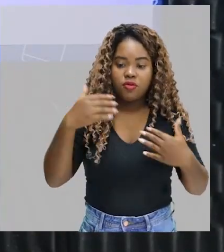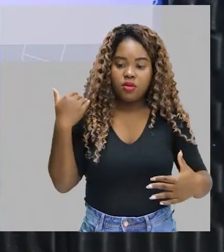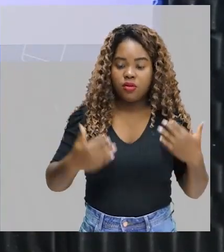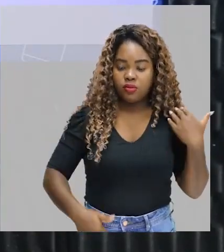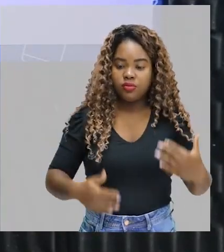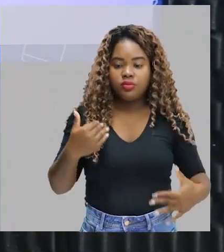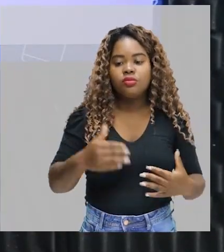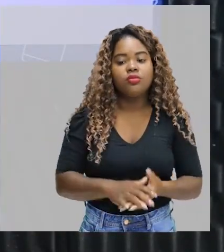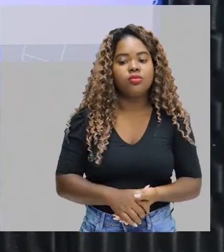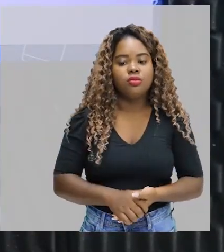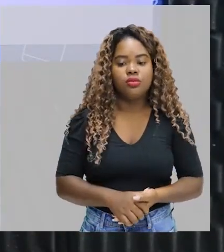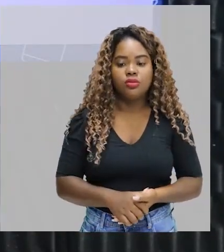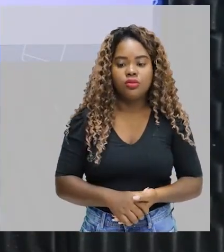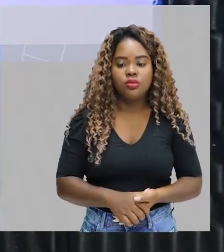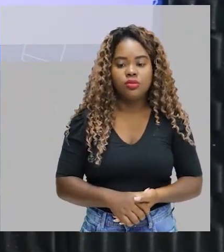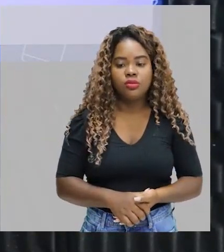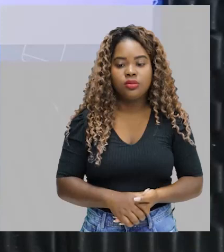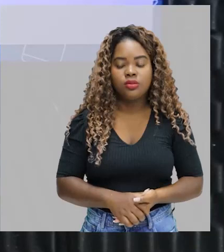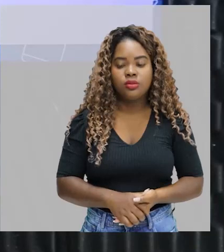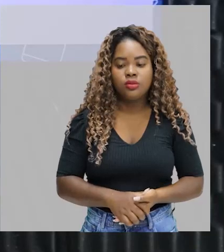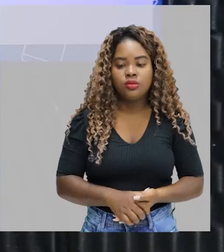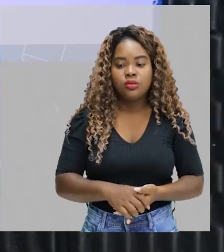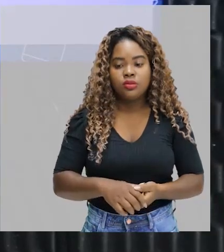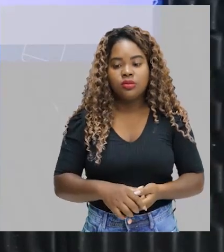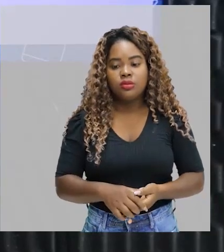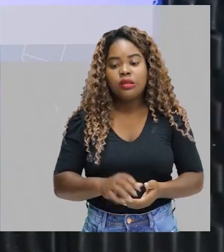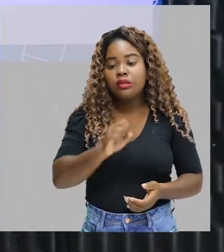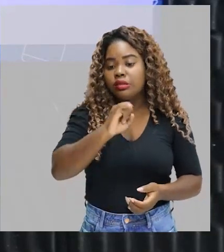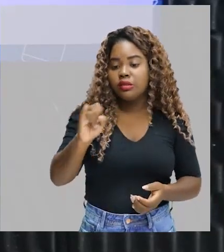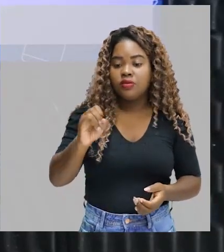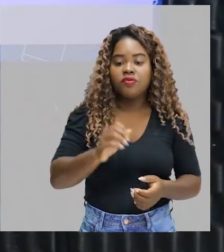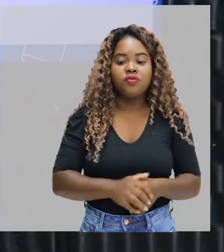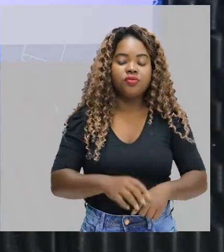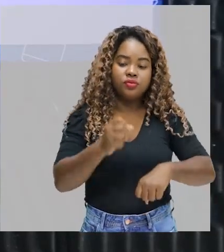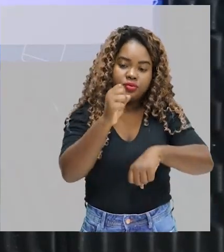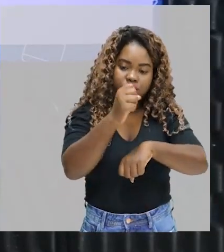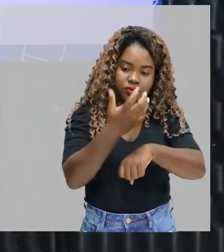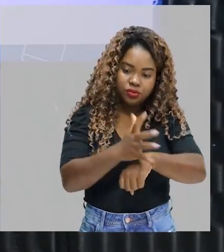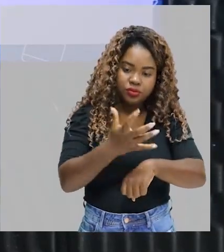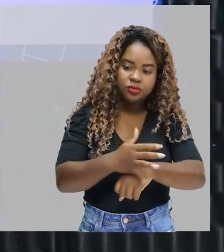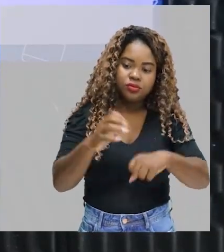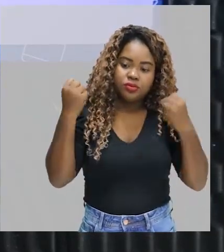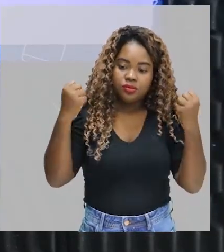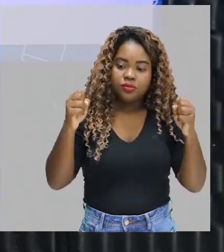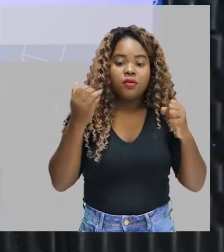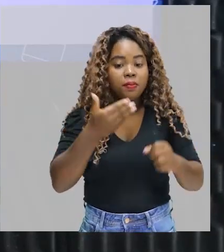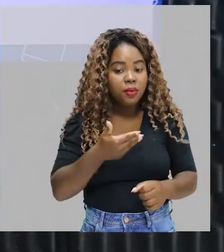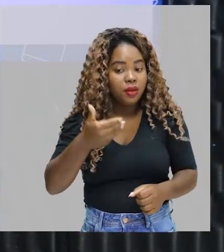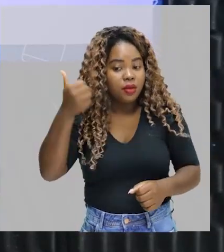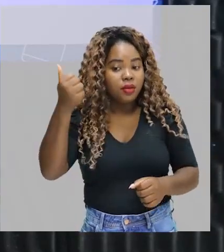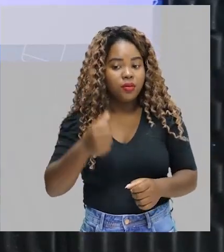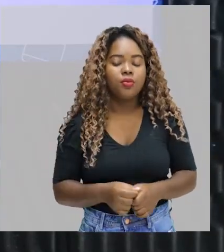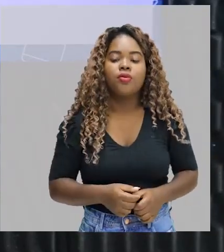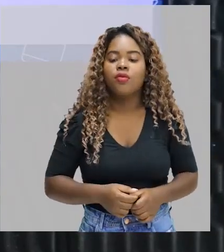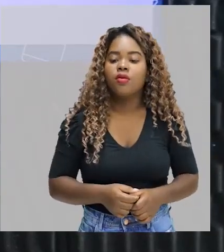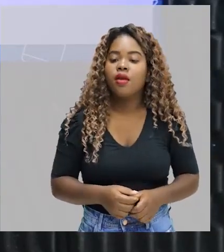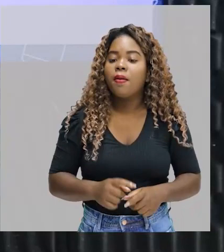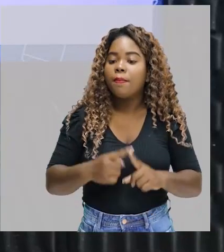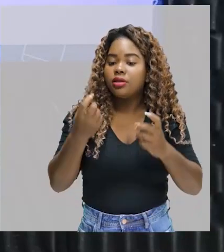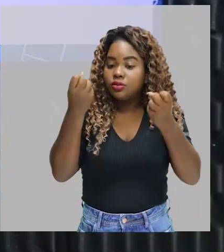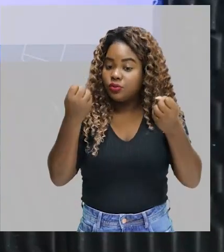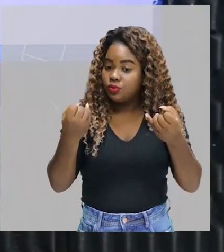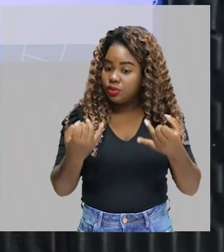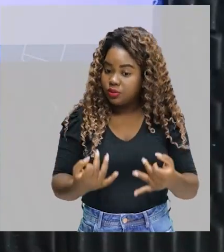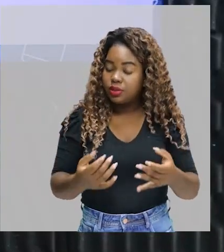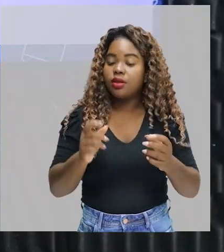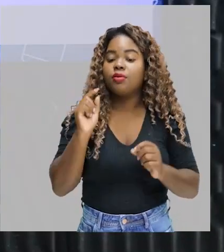de exercícios físicos. Se você faz o exercício físico, melhor ainda. Vamos voltar lá para aquele conceito